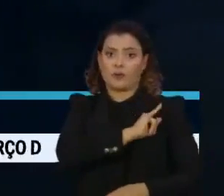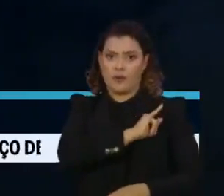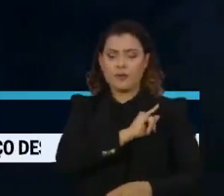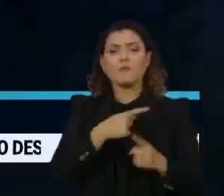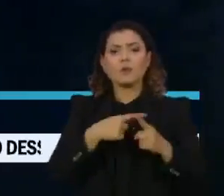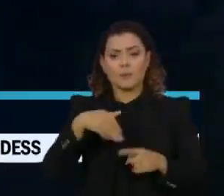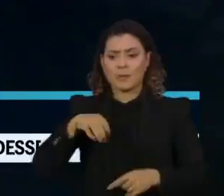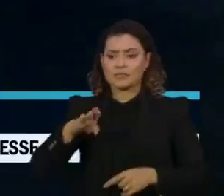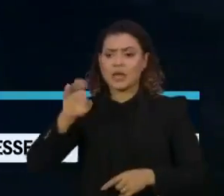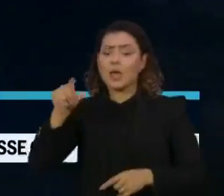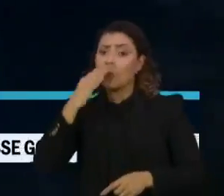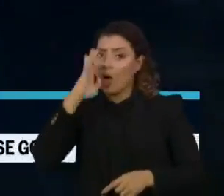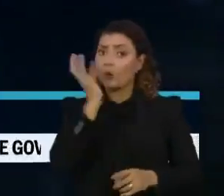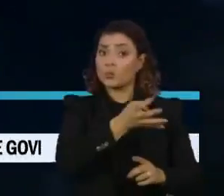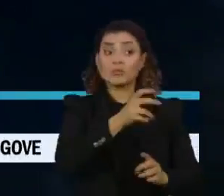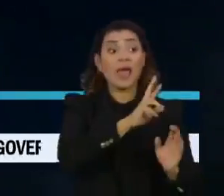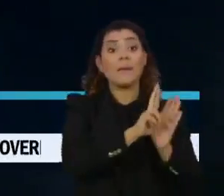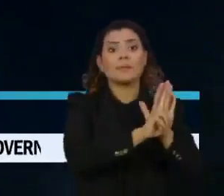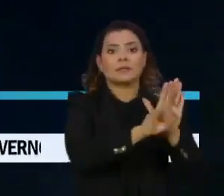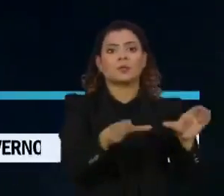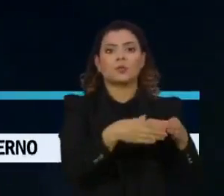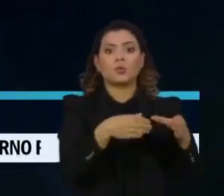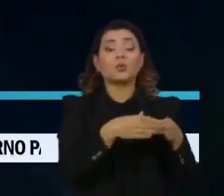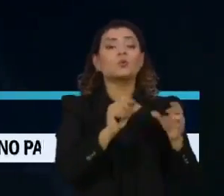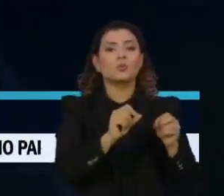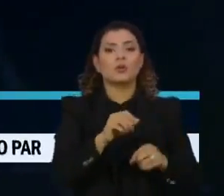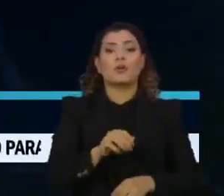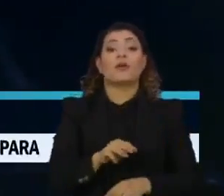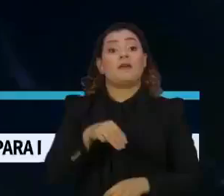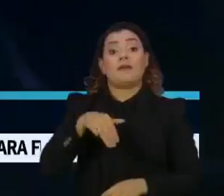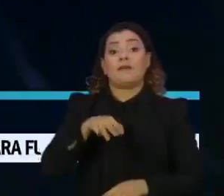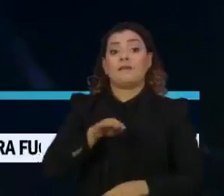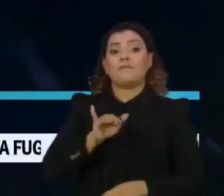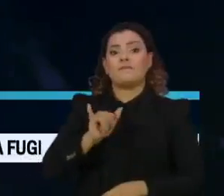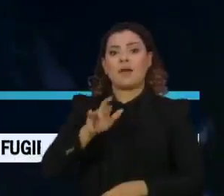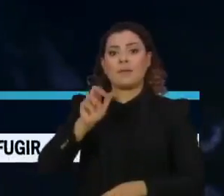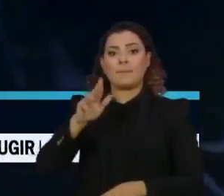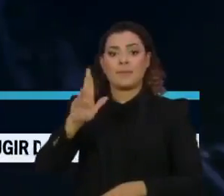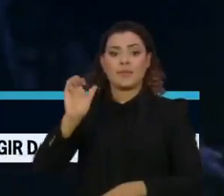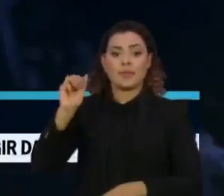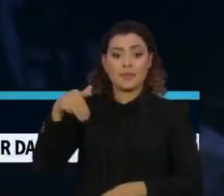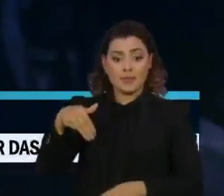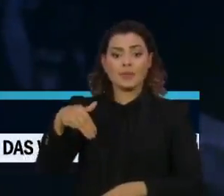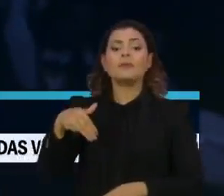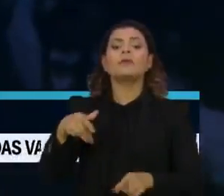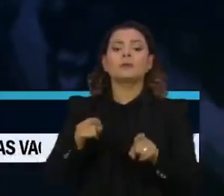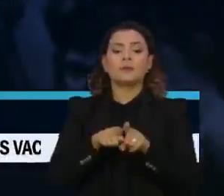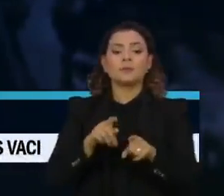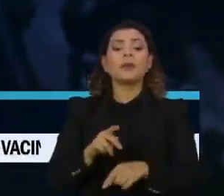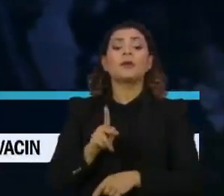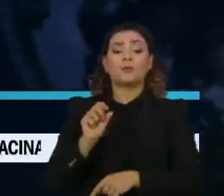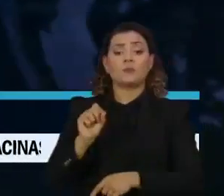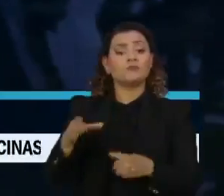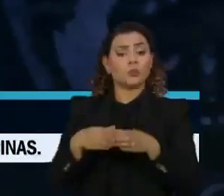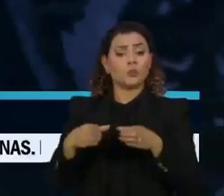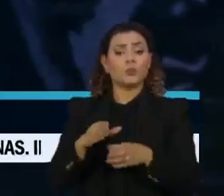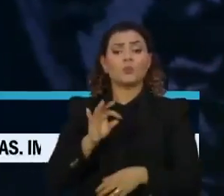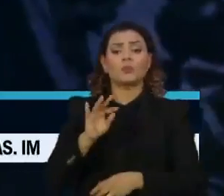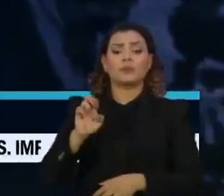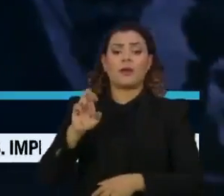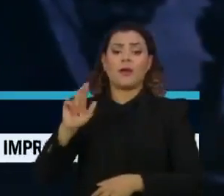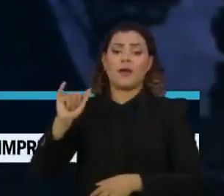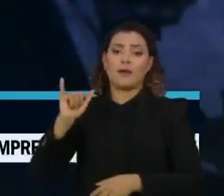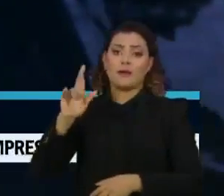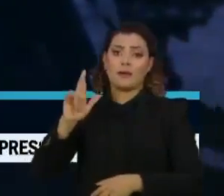Marcelo Xavier acusa representantes da etnia Waimiri Atroari de atrapalharem a instalação de linhas de transmissão de